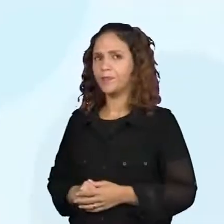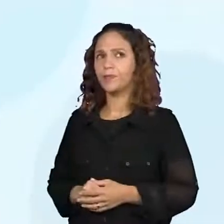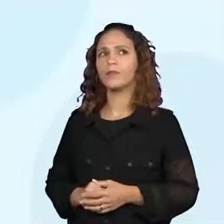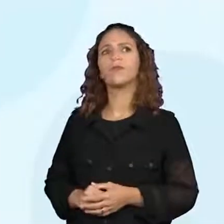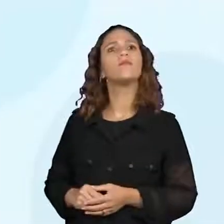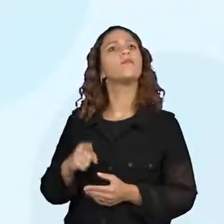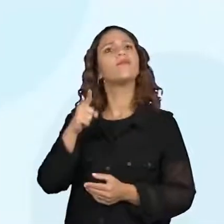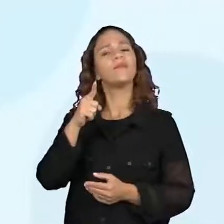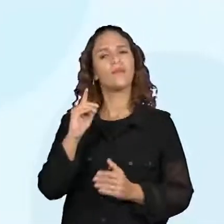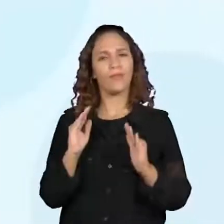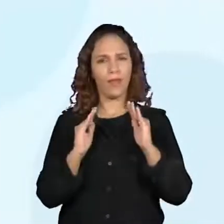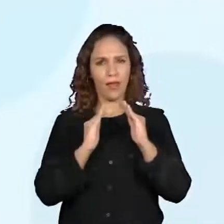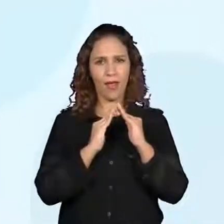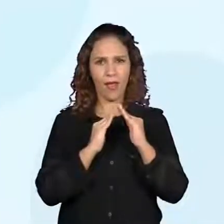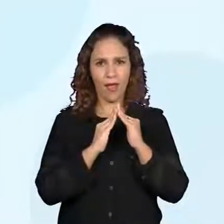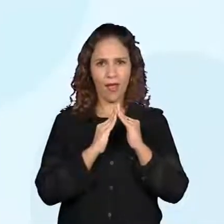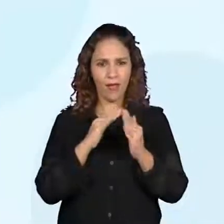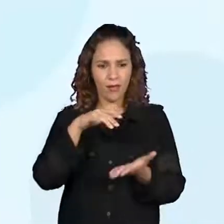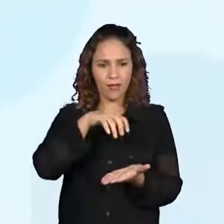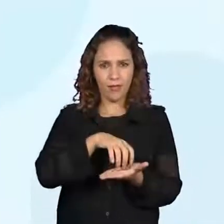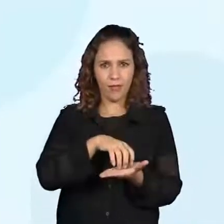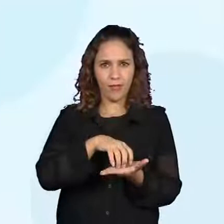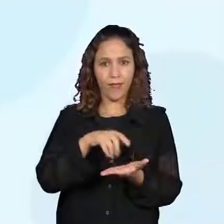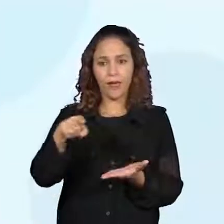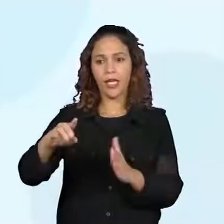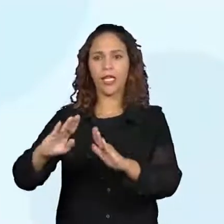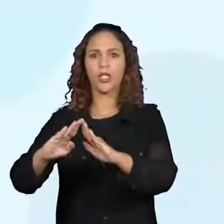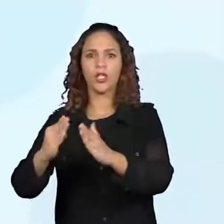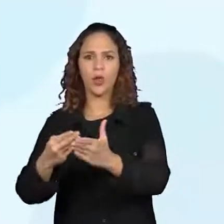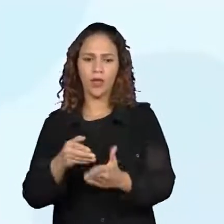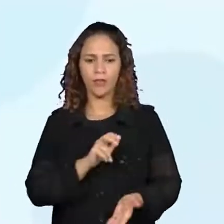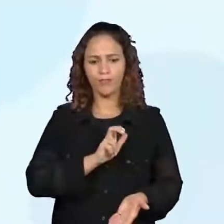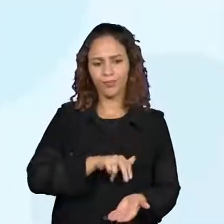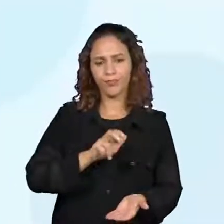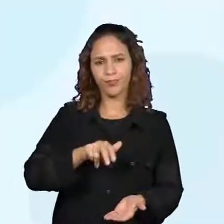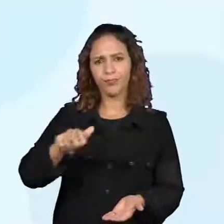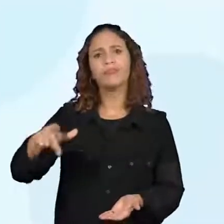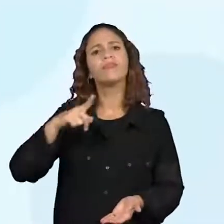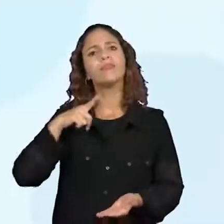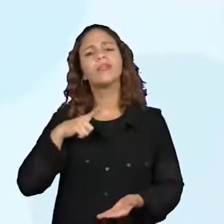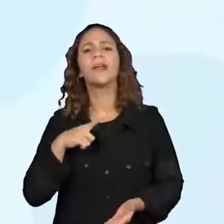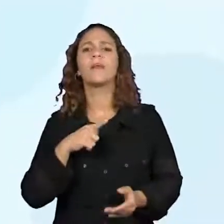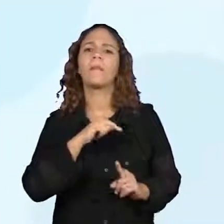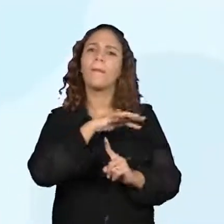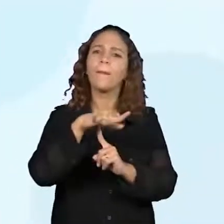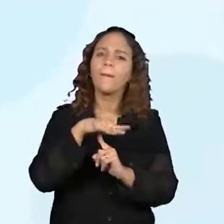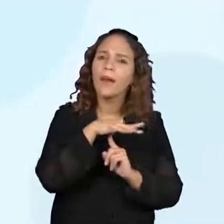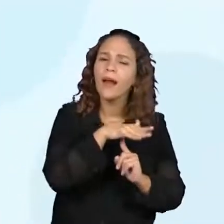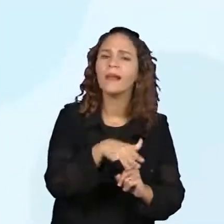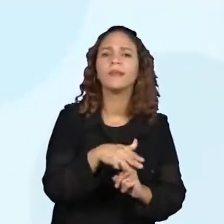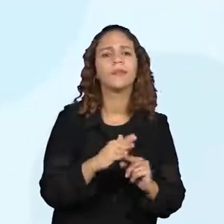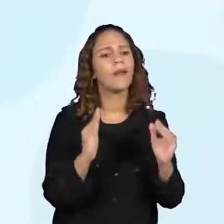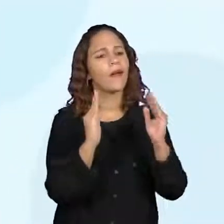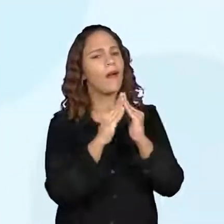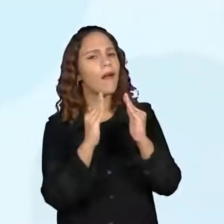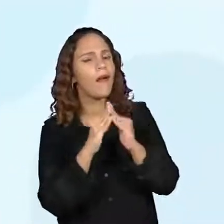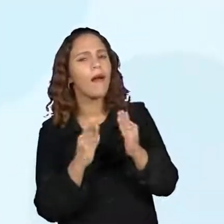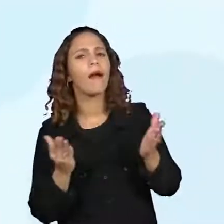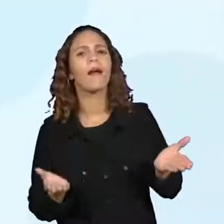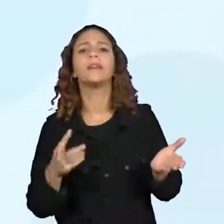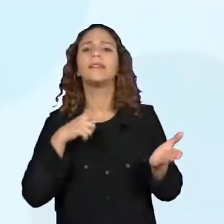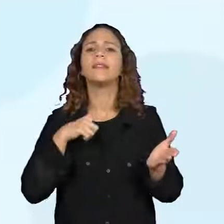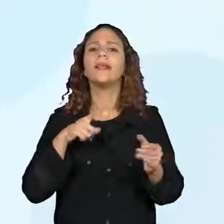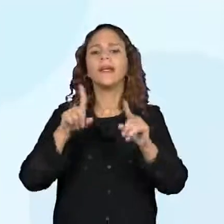caminho que você percorre de sua casa até a escola, existem praças e casas comerciais, como supermercado,